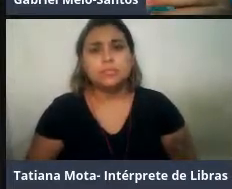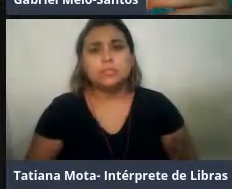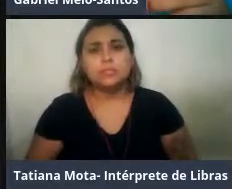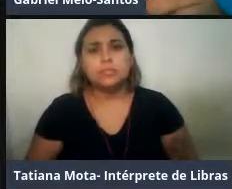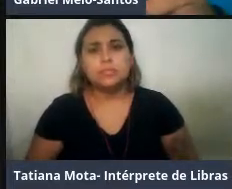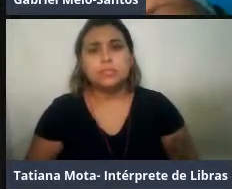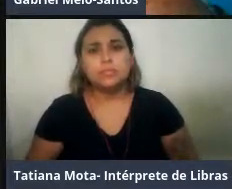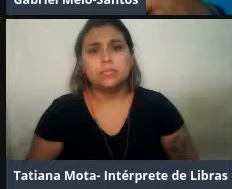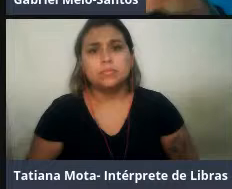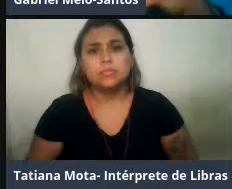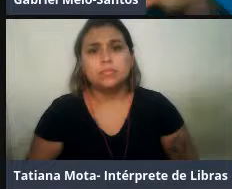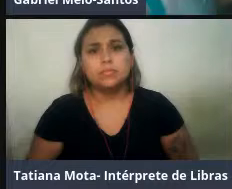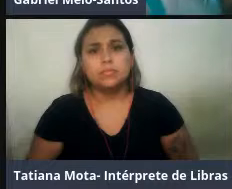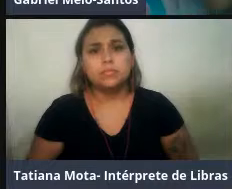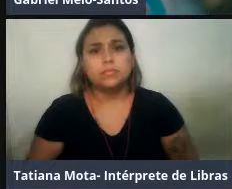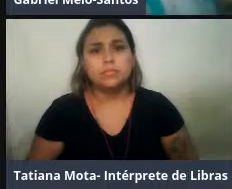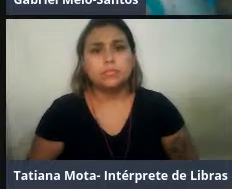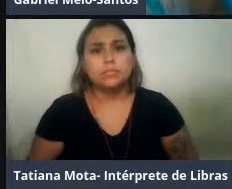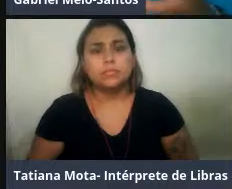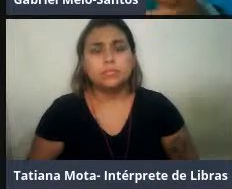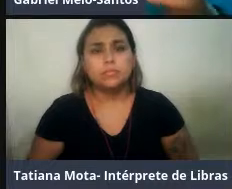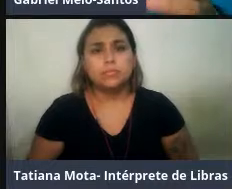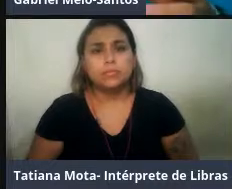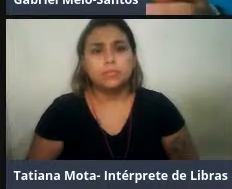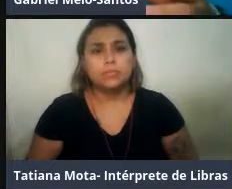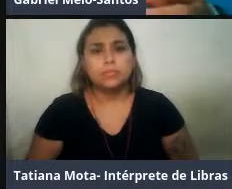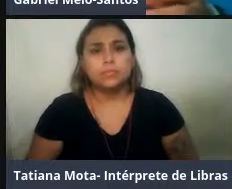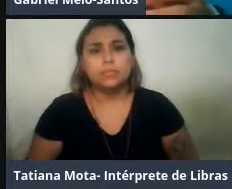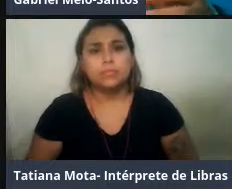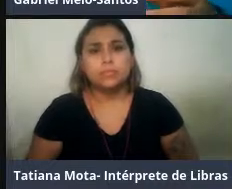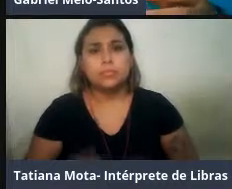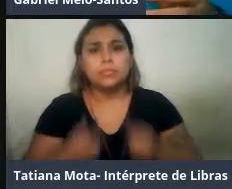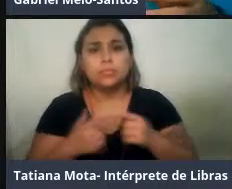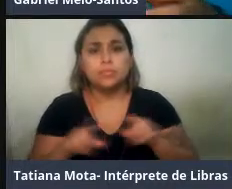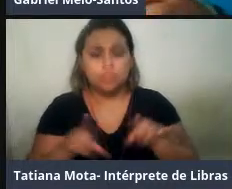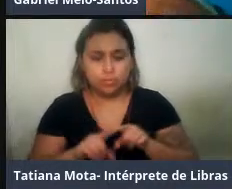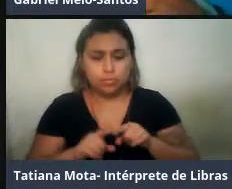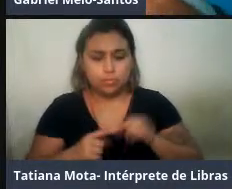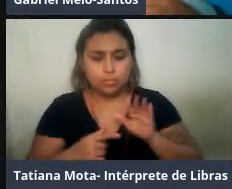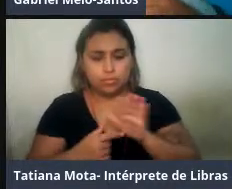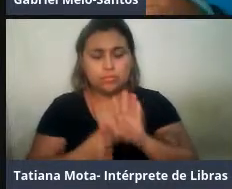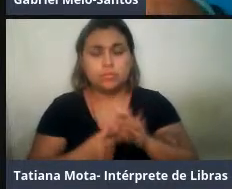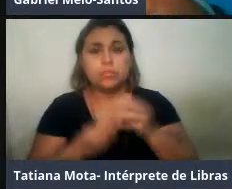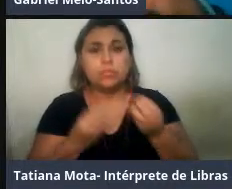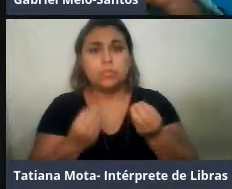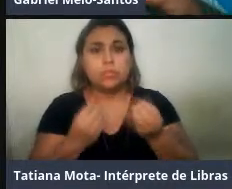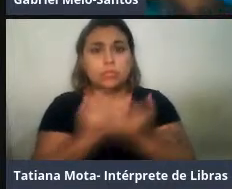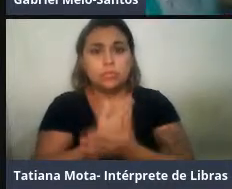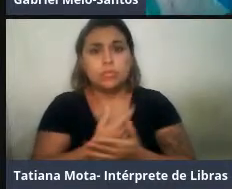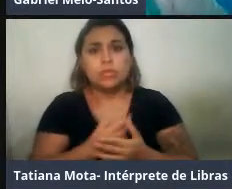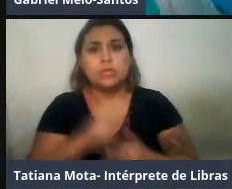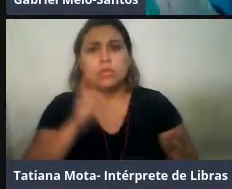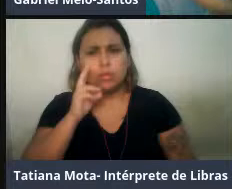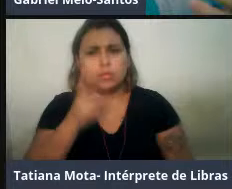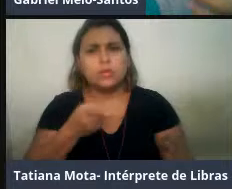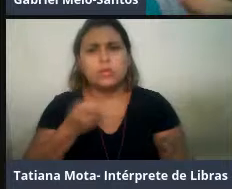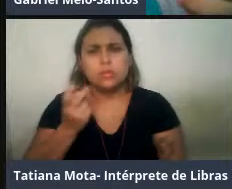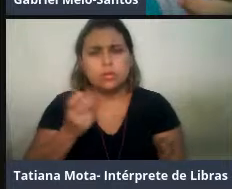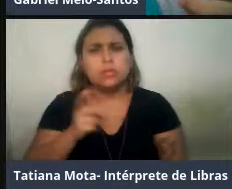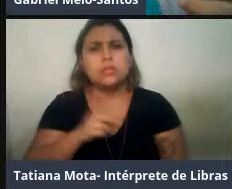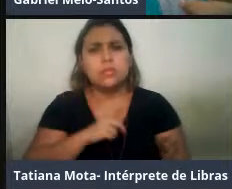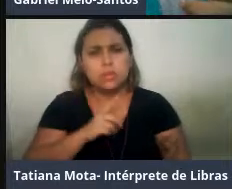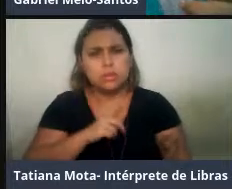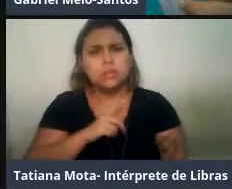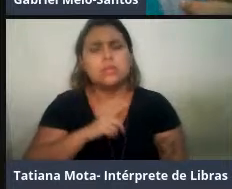em MBS, falando uma análise de ordenação, só para a gente ver que, apesar dessas espécies terem um repertório